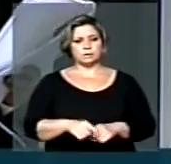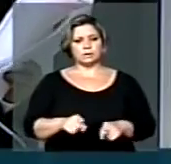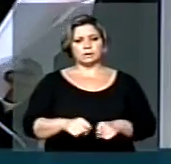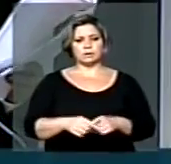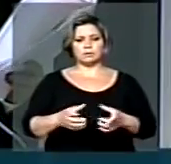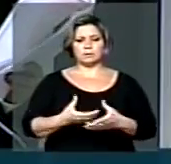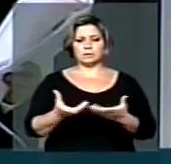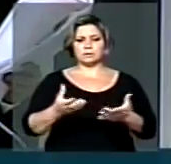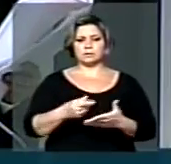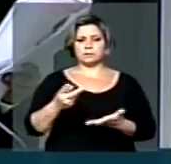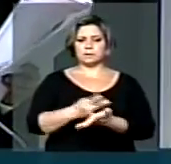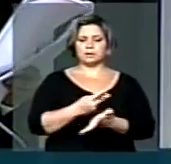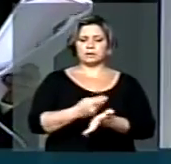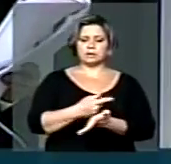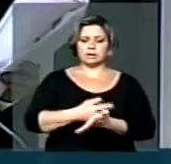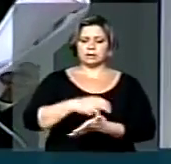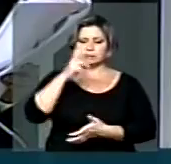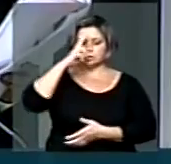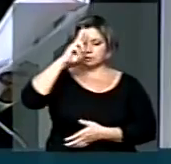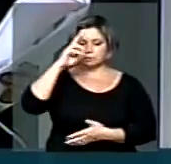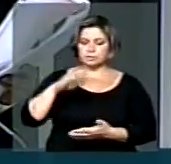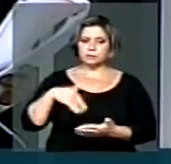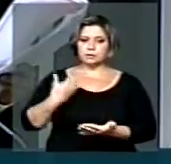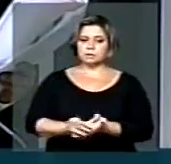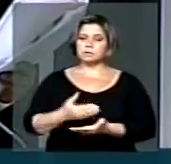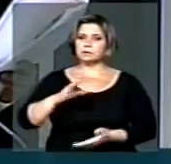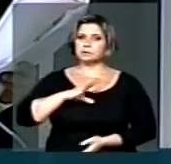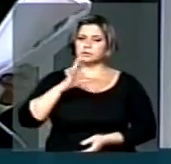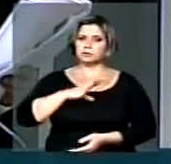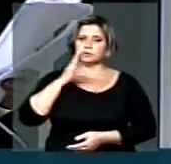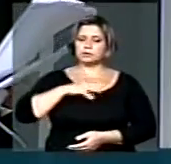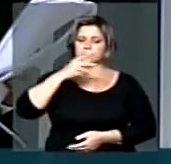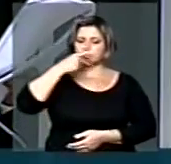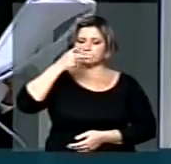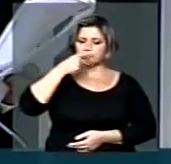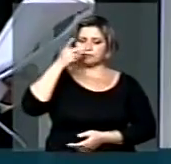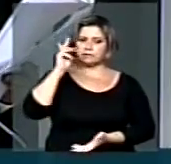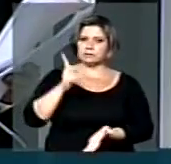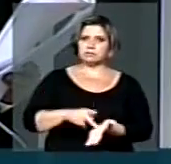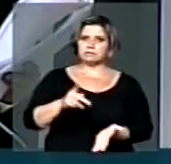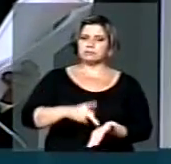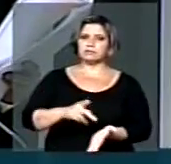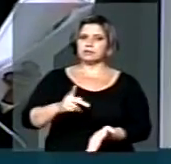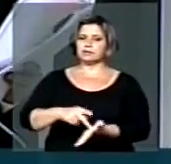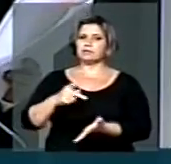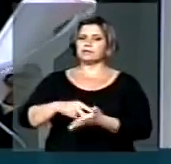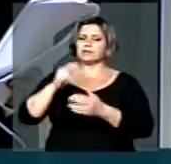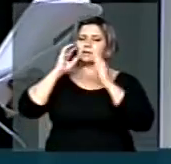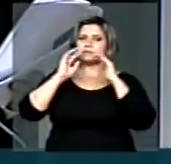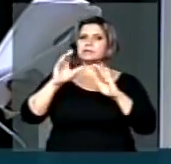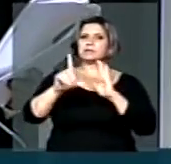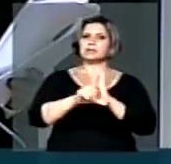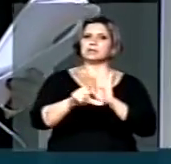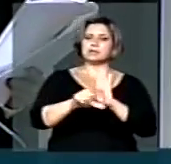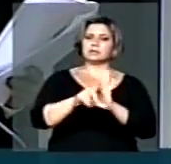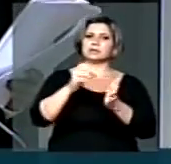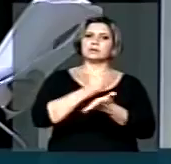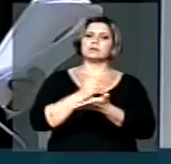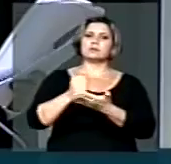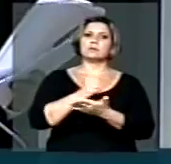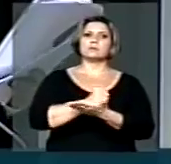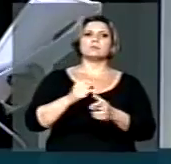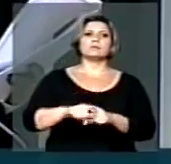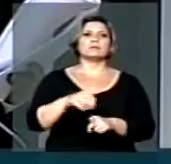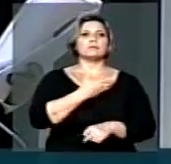mãos por erros históricos. Ter a coragem de revisar o todo da legislação de contratações